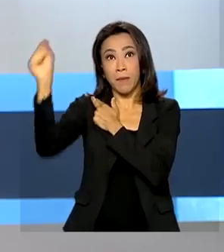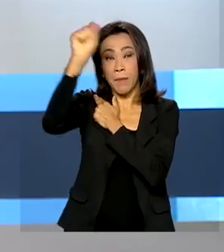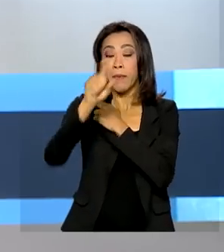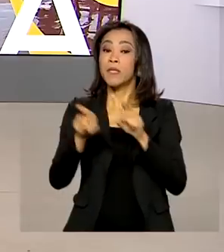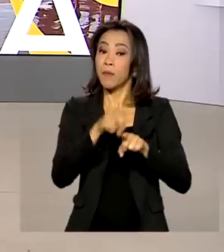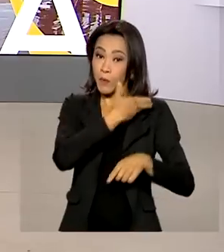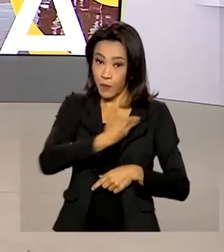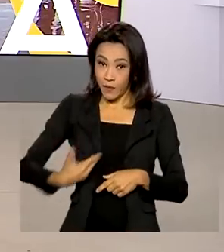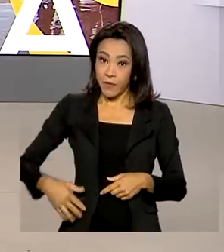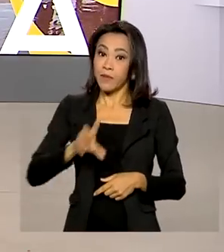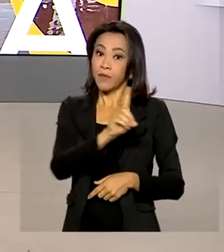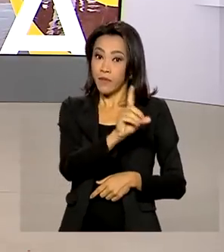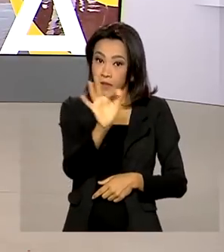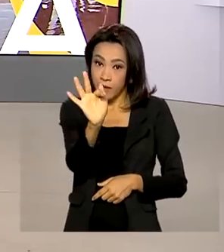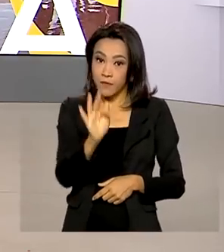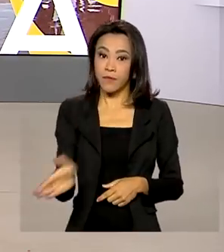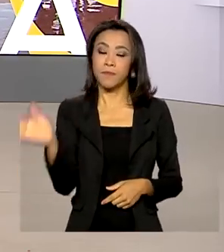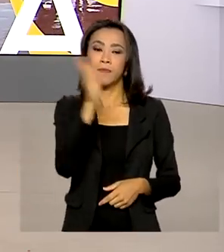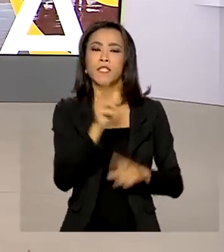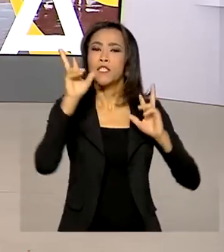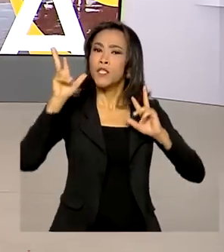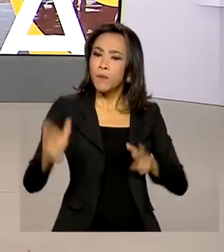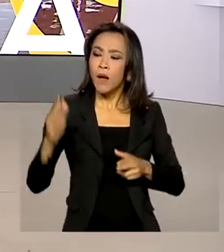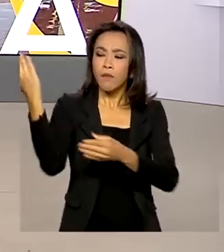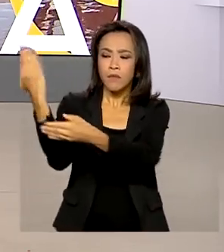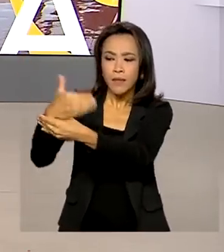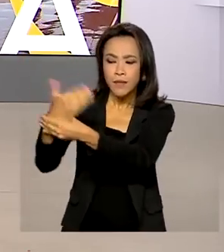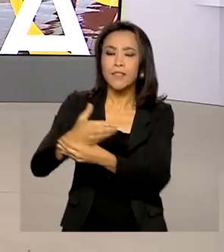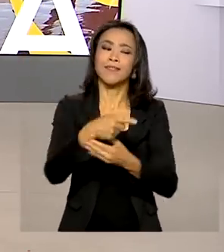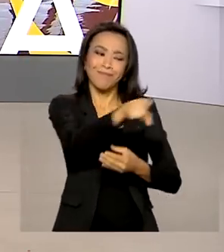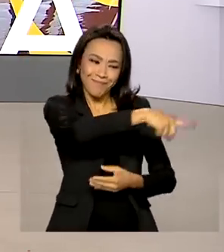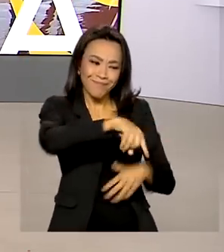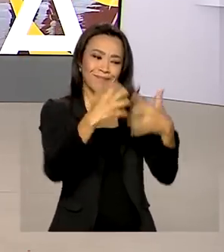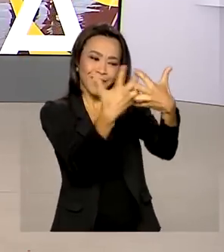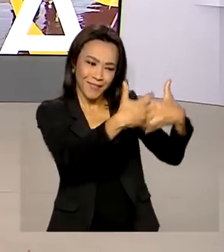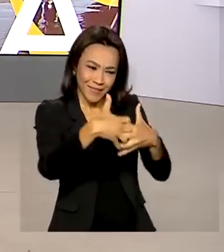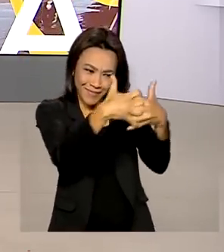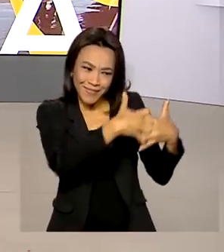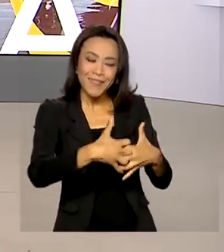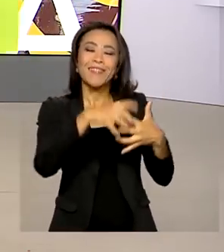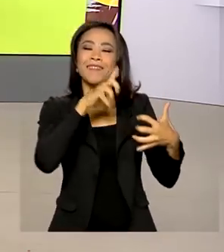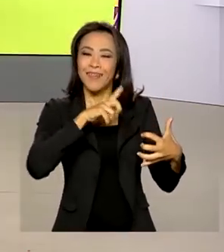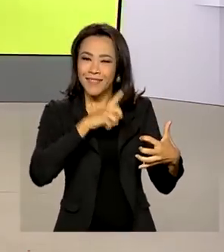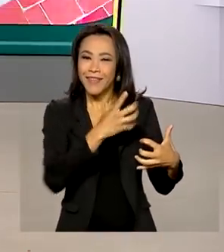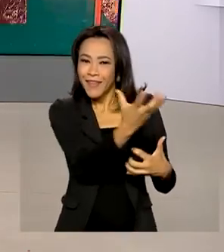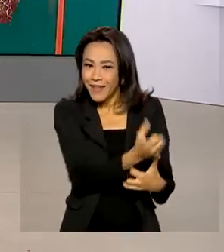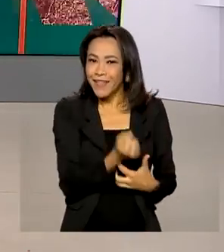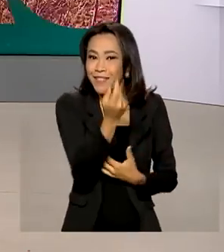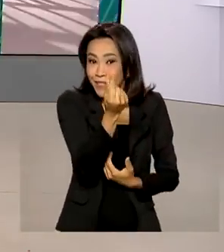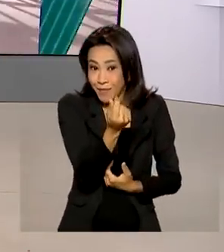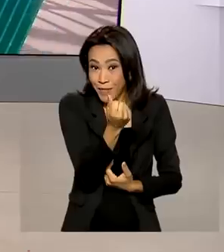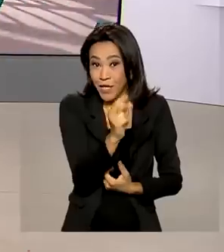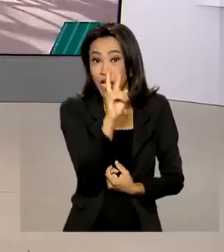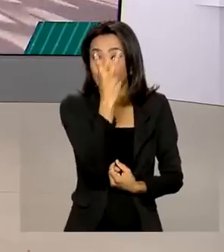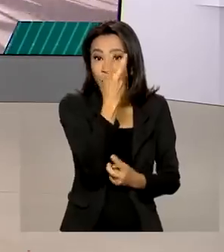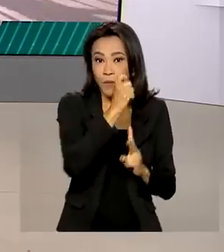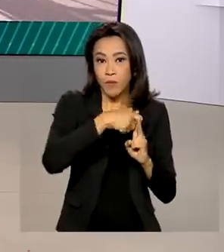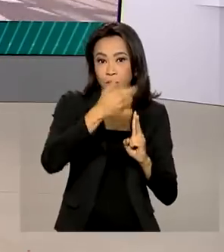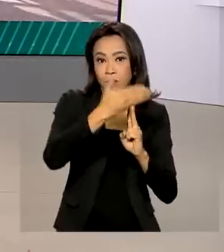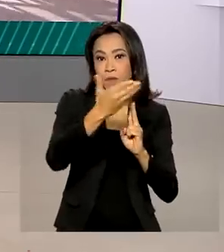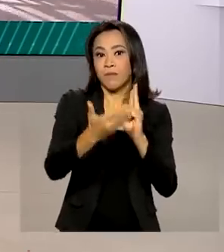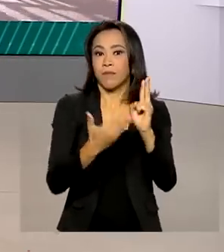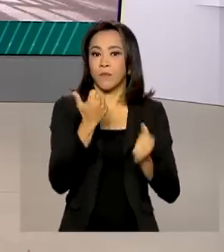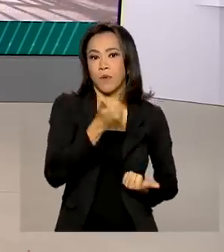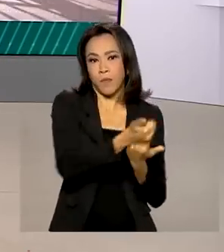Federal. E assim como os taxistas, os caminhoneiros também vão ter repescagem para receber as duas primeiras parcelas do